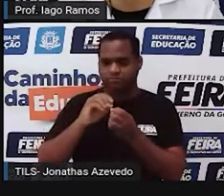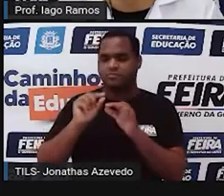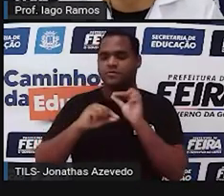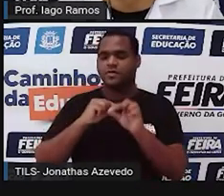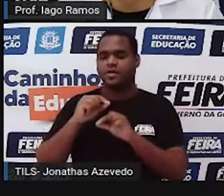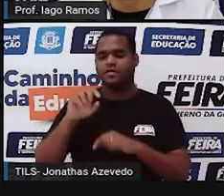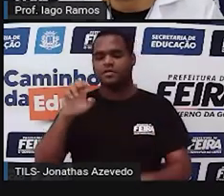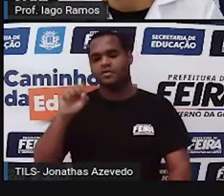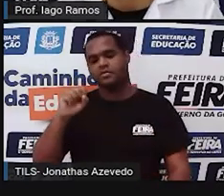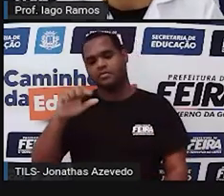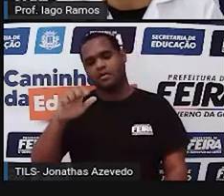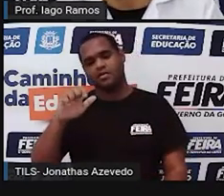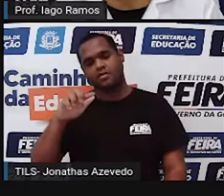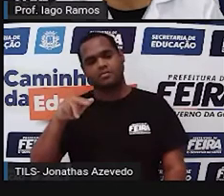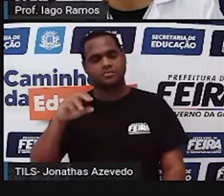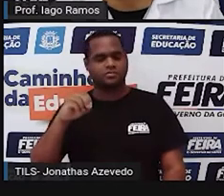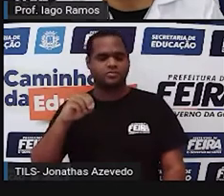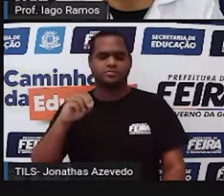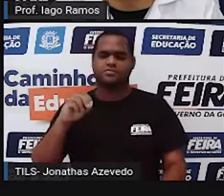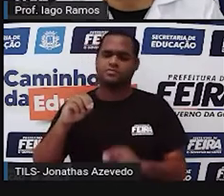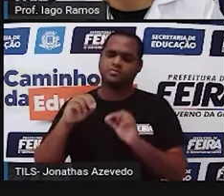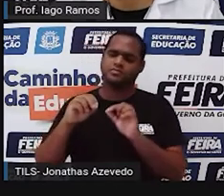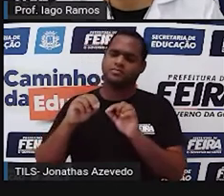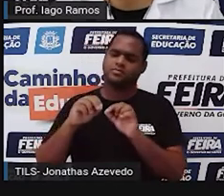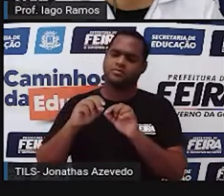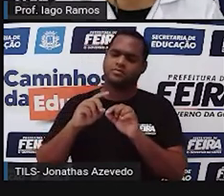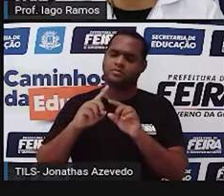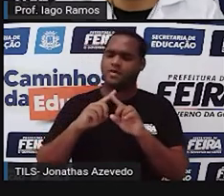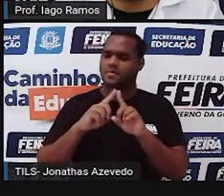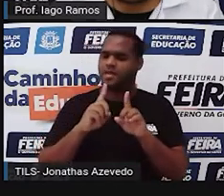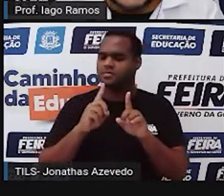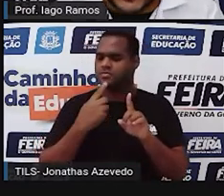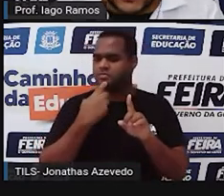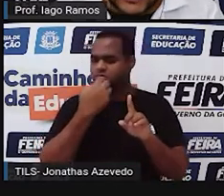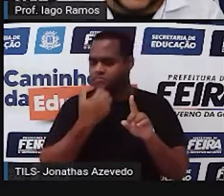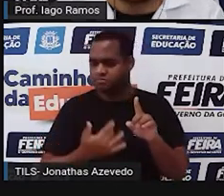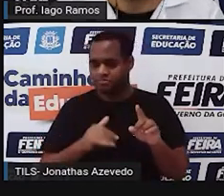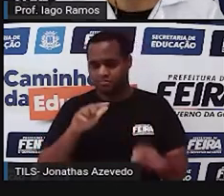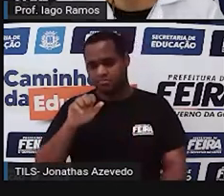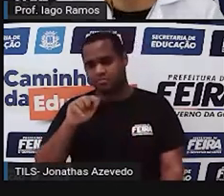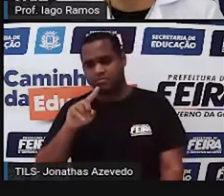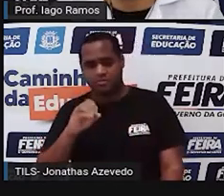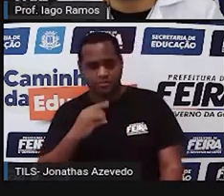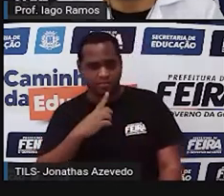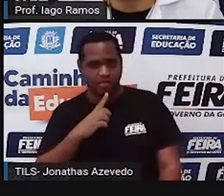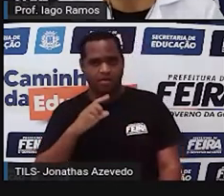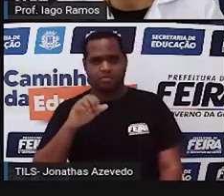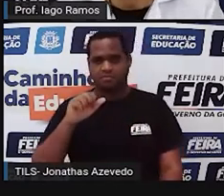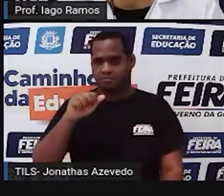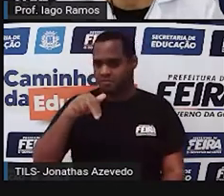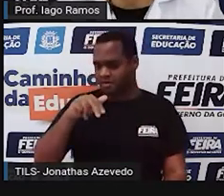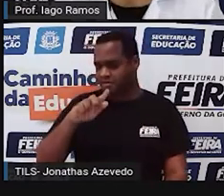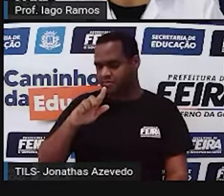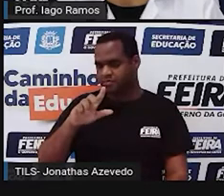escaleno. Mas as opções ali não têm a ver com os lados, têm a ver com os ângulos.